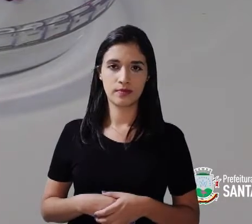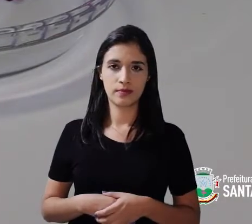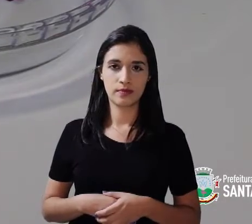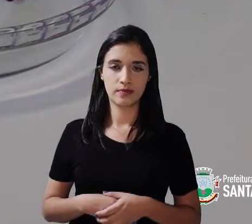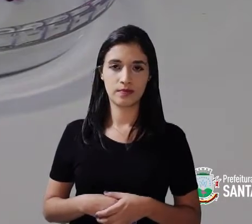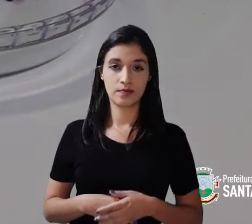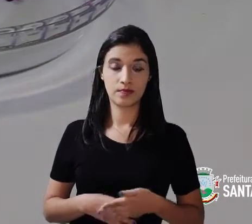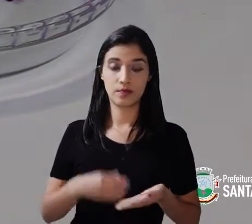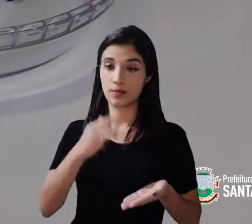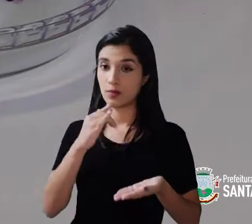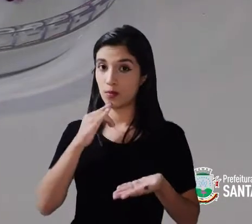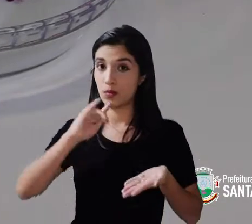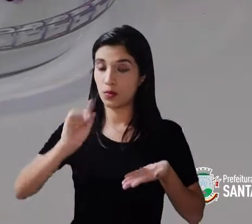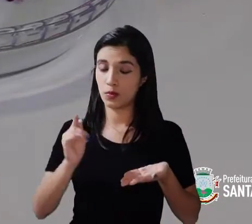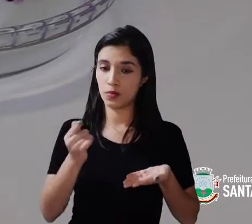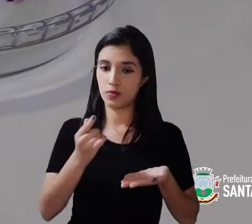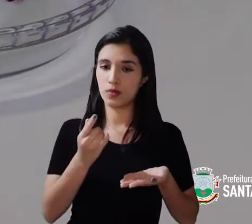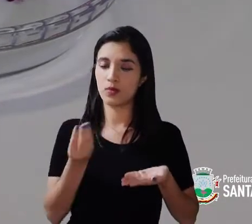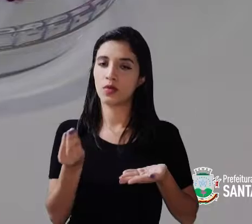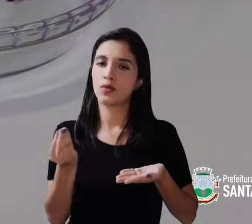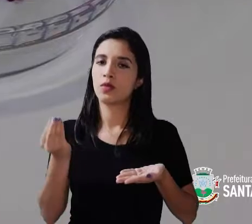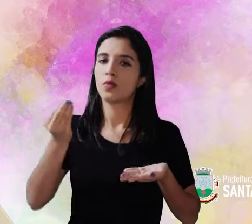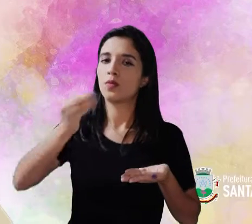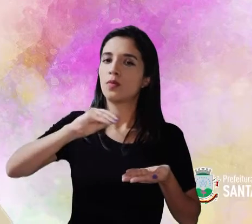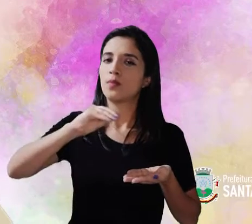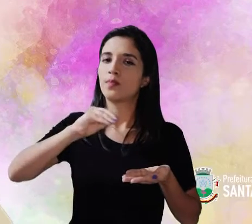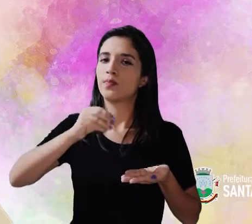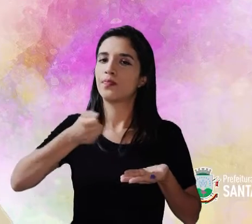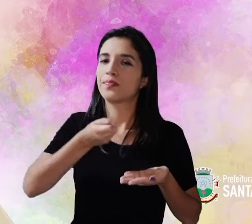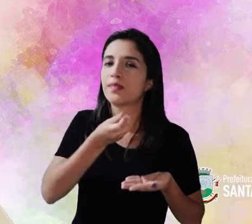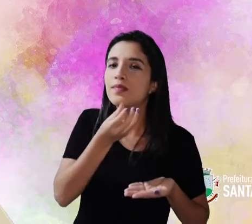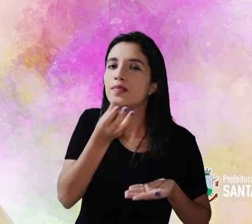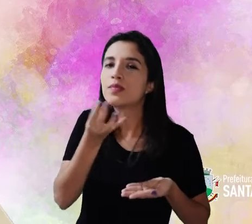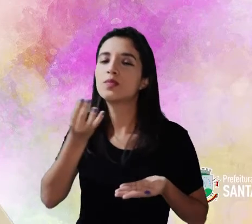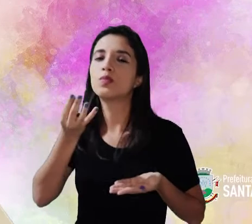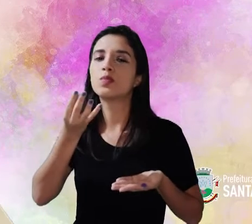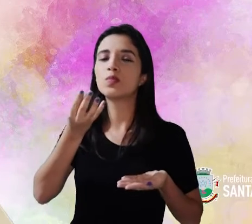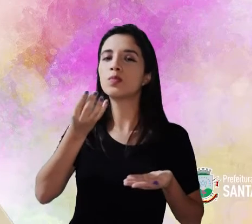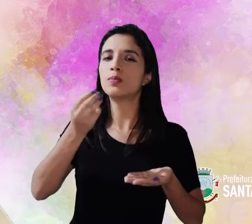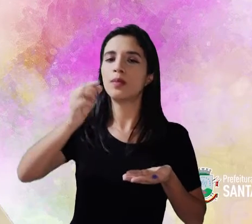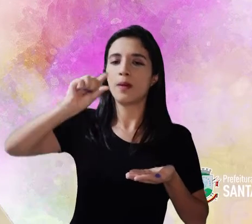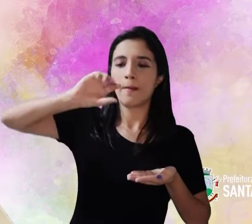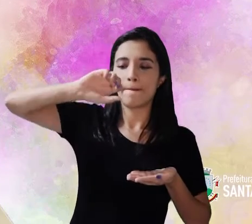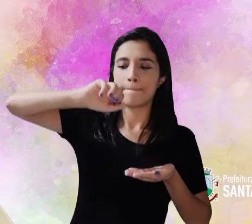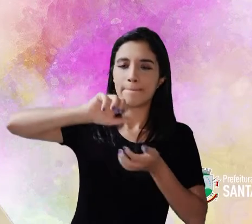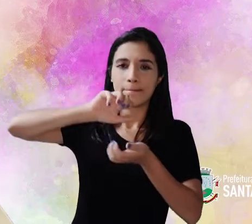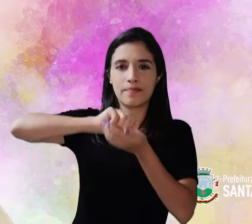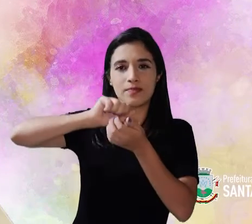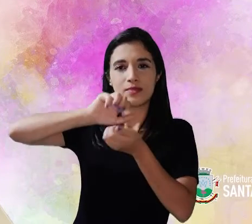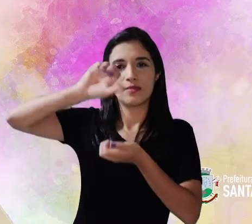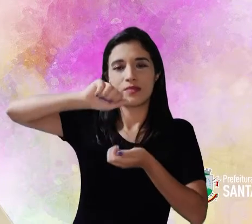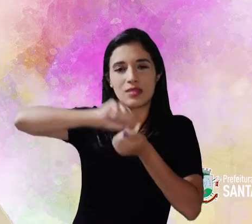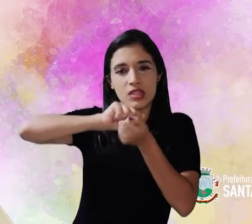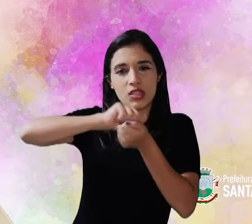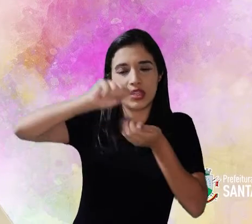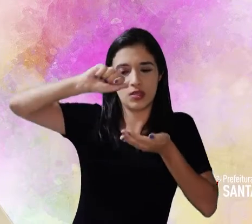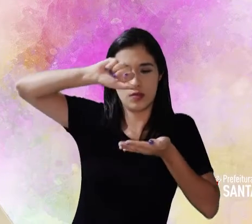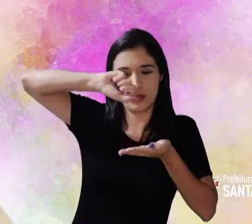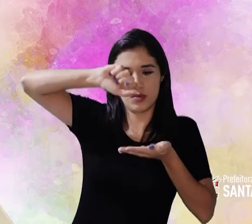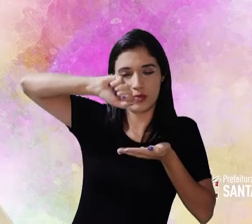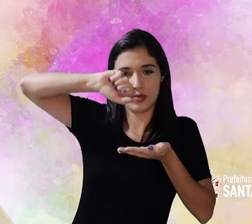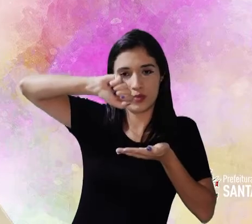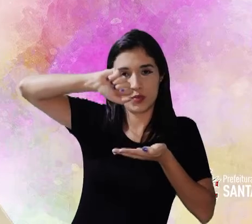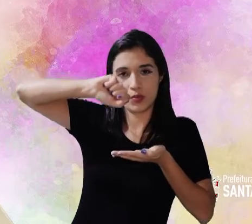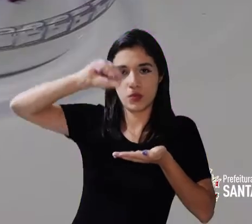E por último, nós vamos colocar alguns pinguinhos do detergente